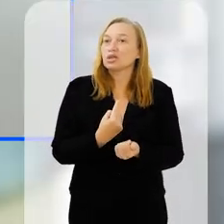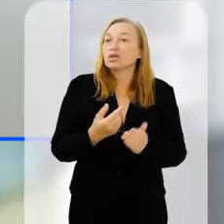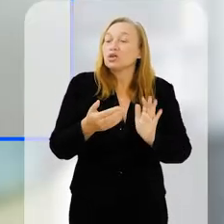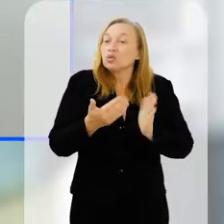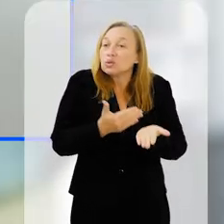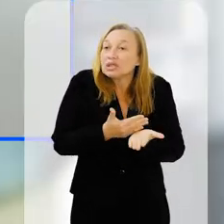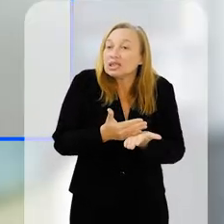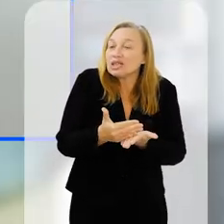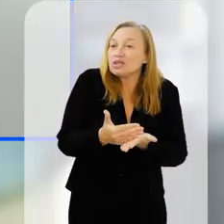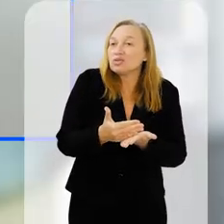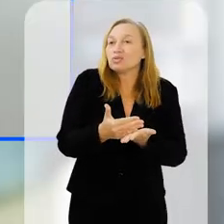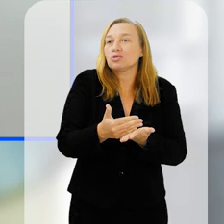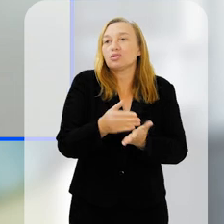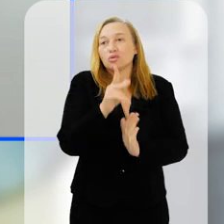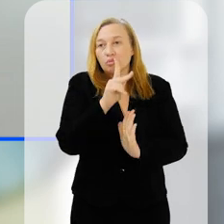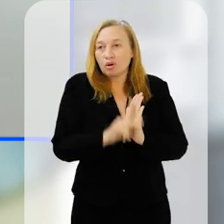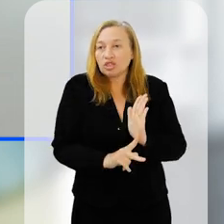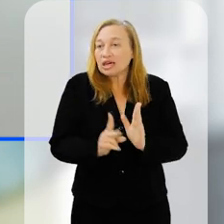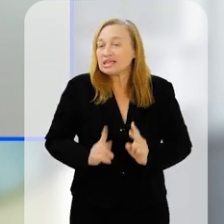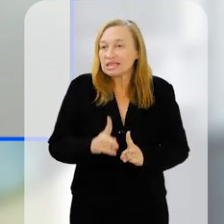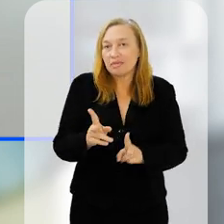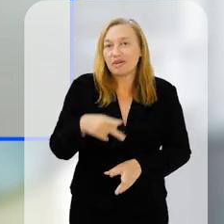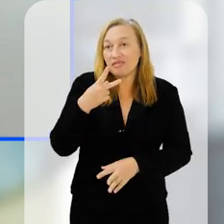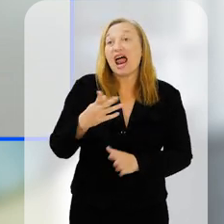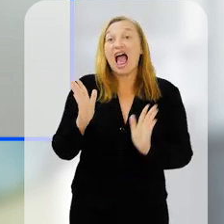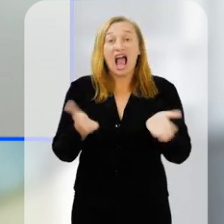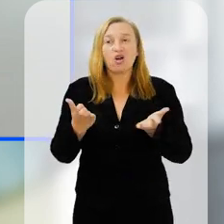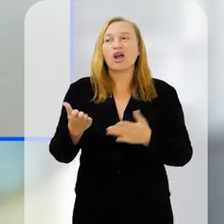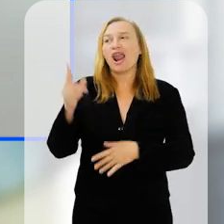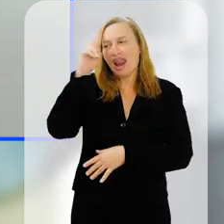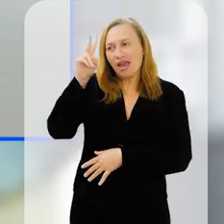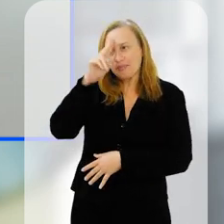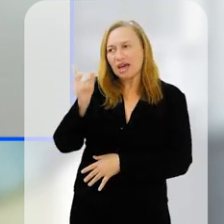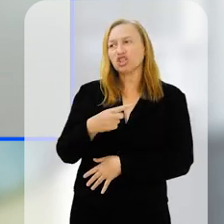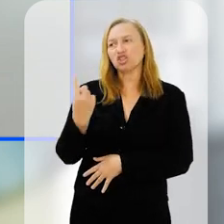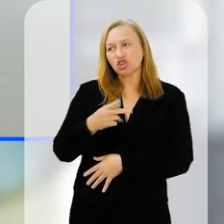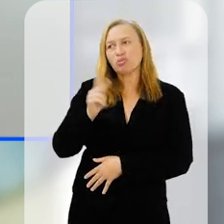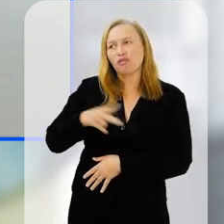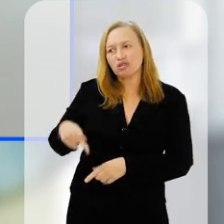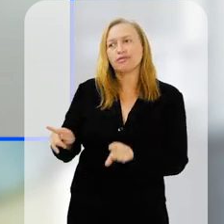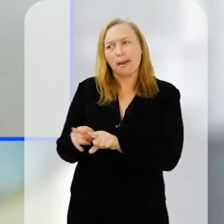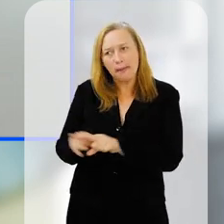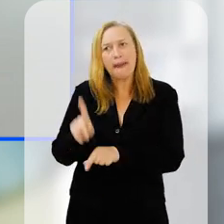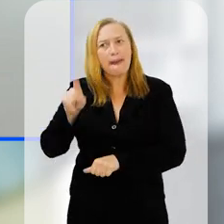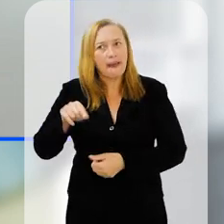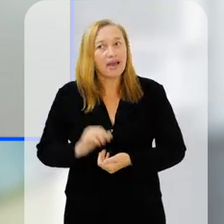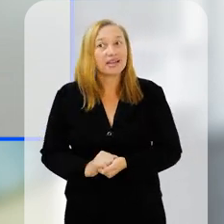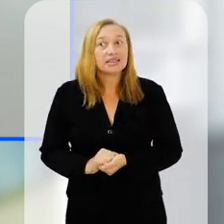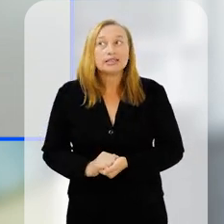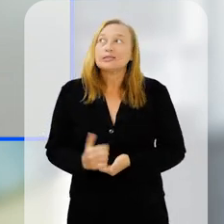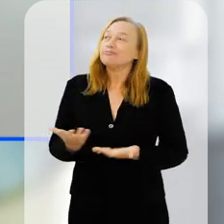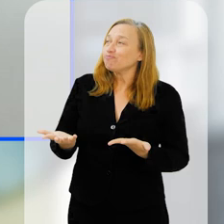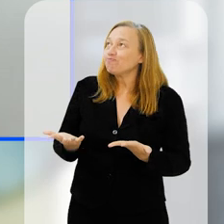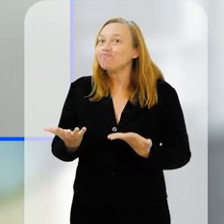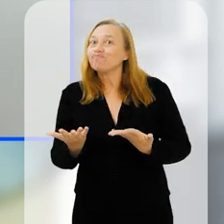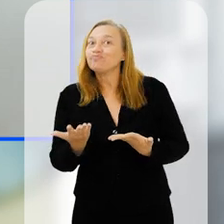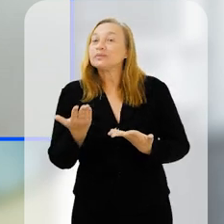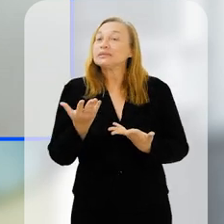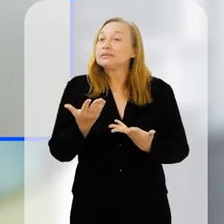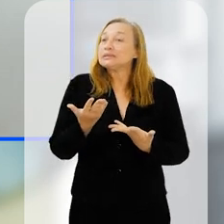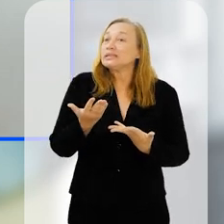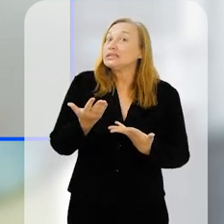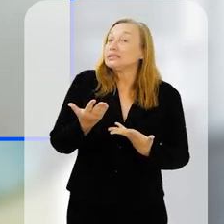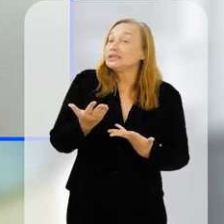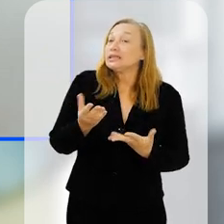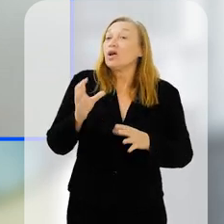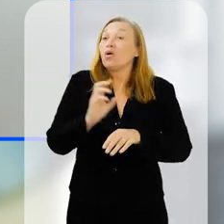desde a proposição desse projeto. E elas sempre falavam, ah, era bom estudar a soneca para a gente também, né? E é uma coisa que,